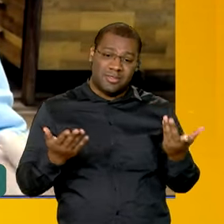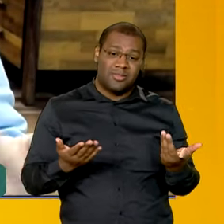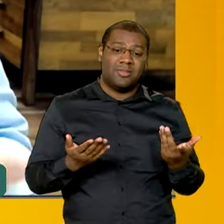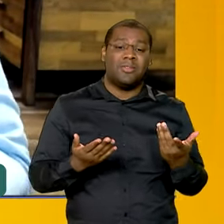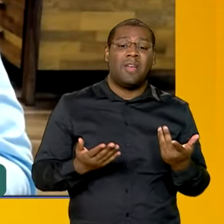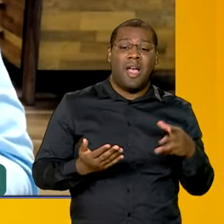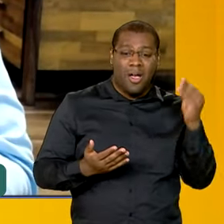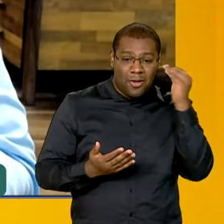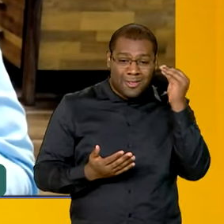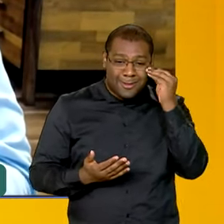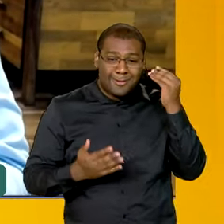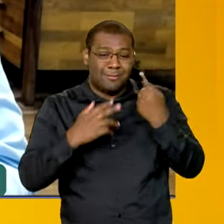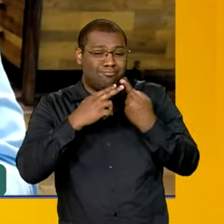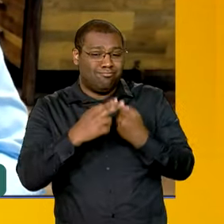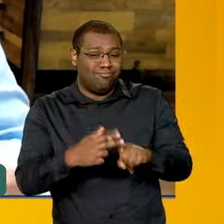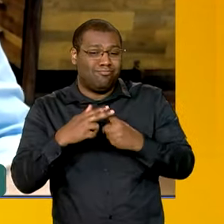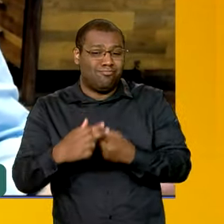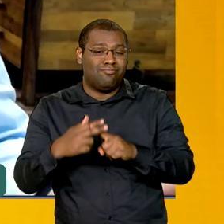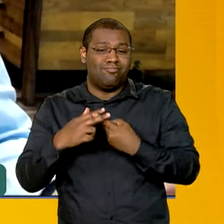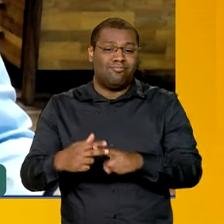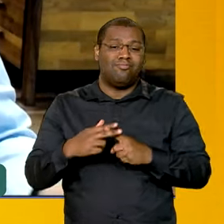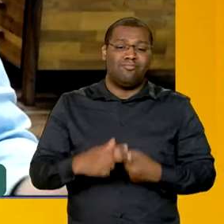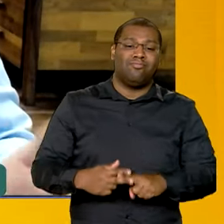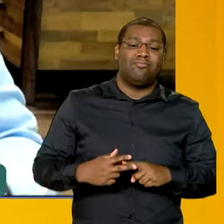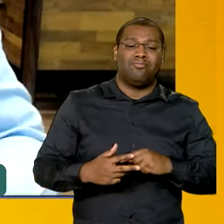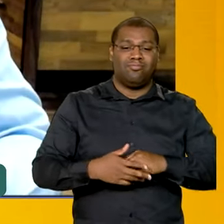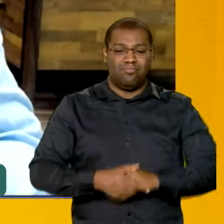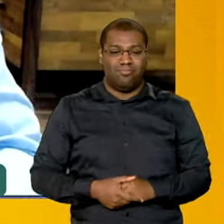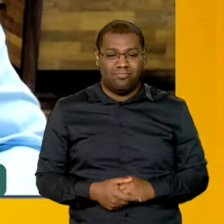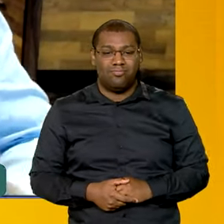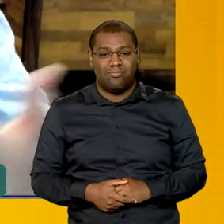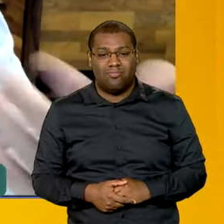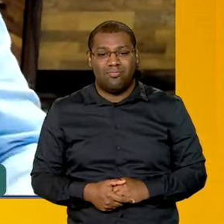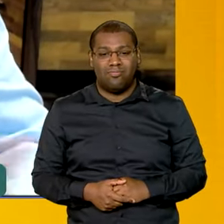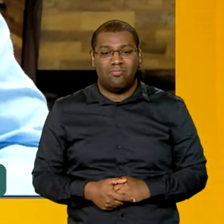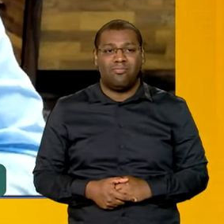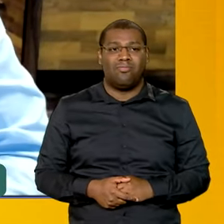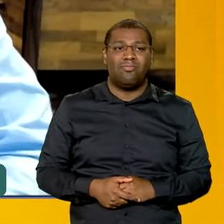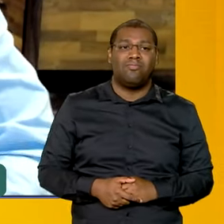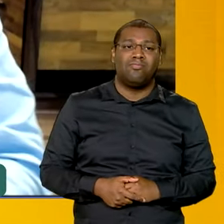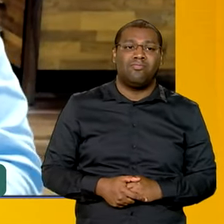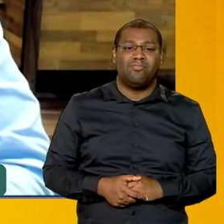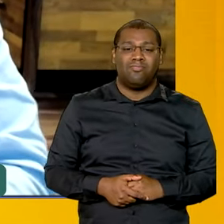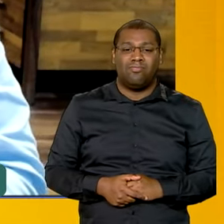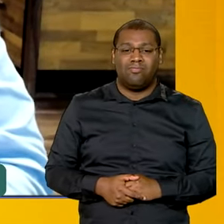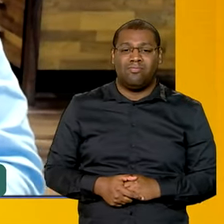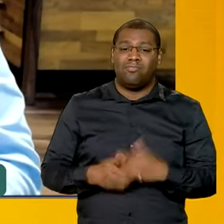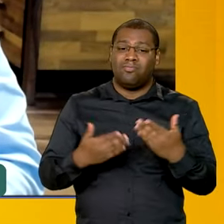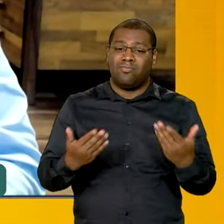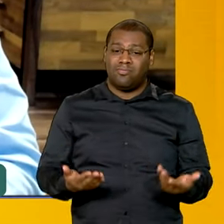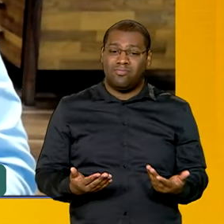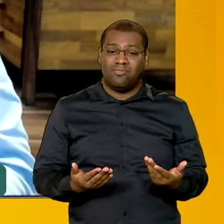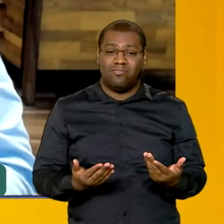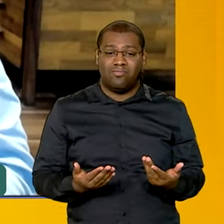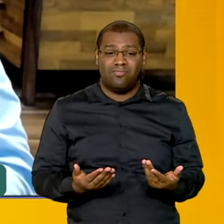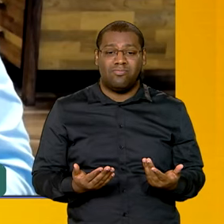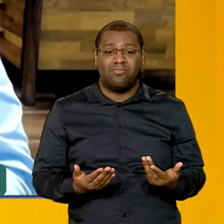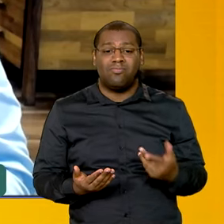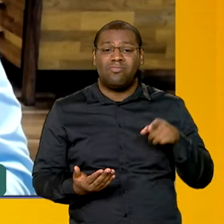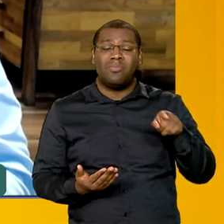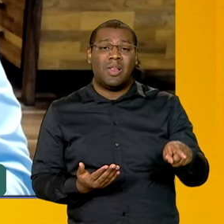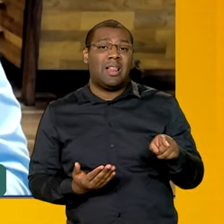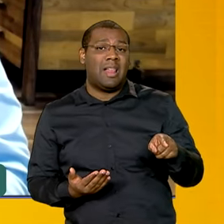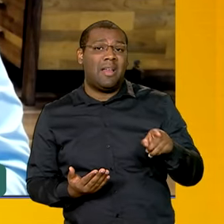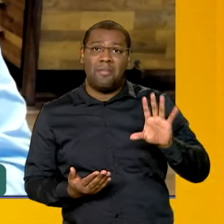partir daí é se pode ter, na verdade, o inventário dos estragos, dos acontecimentos ali como resultado